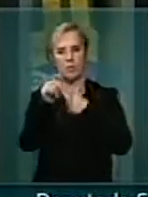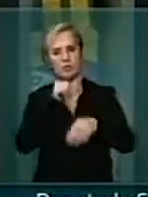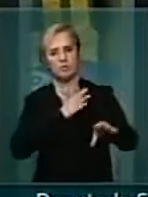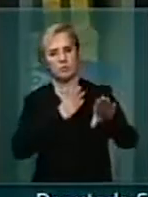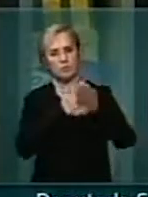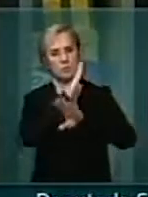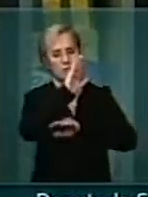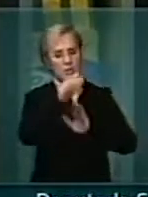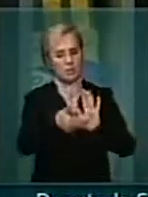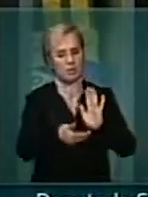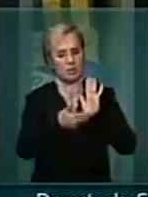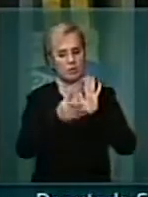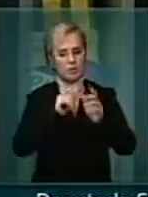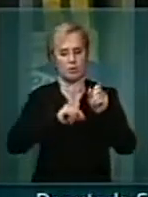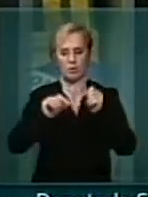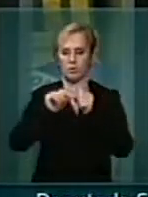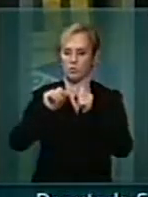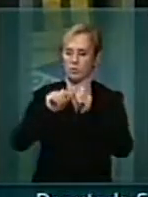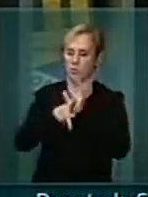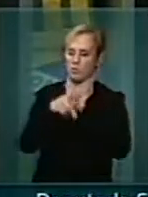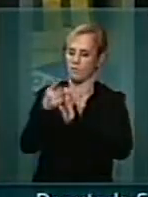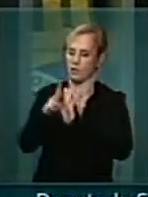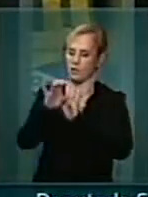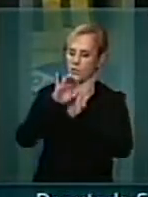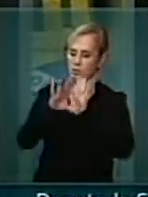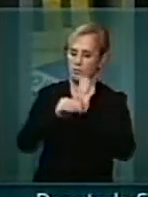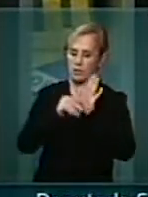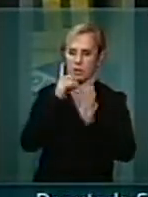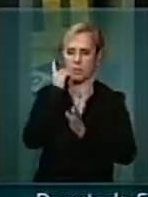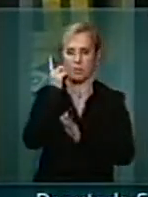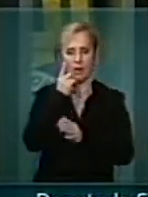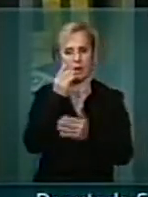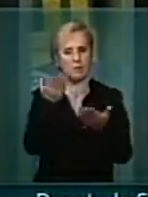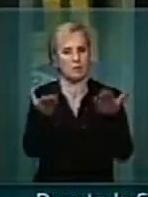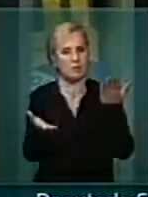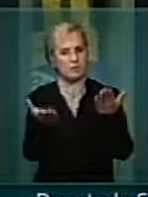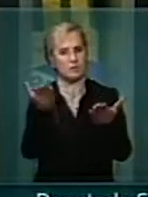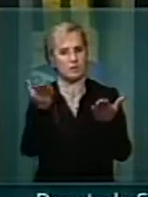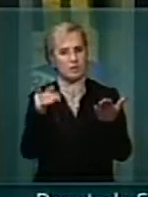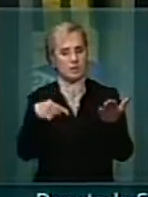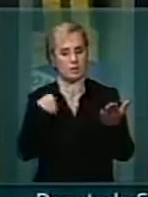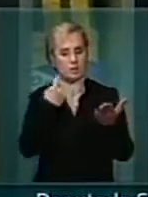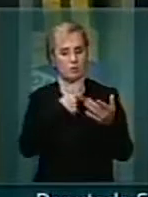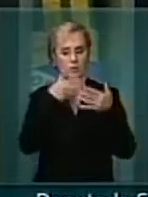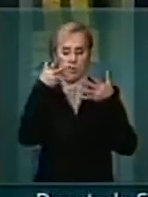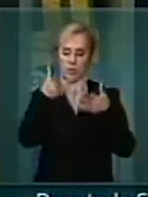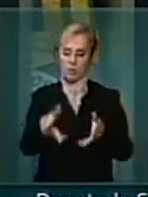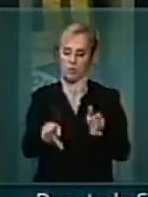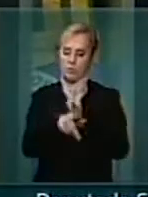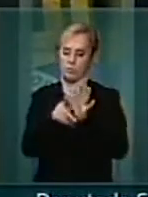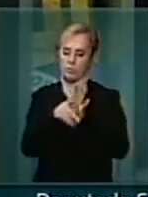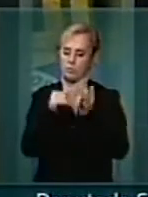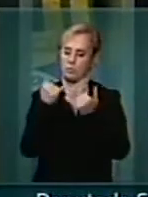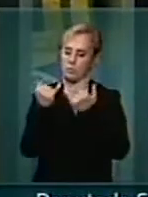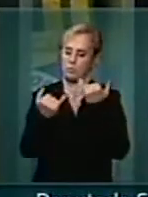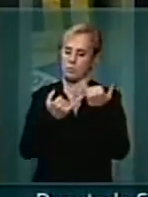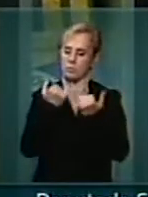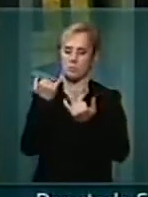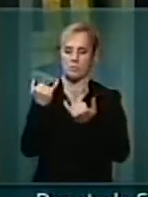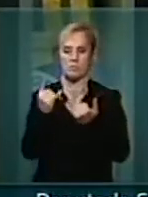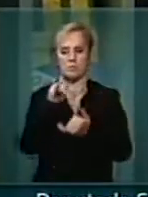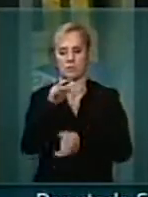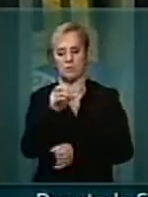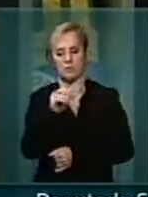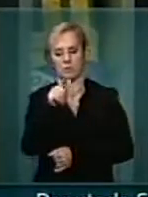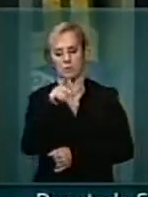parlamento e o que se executa de emendas parlamentares. Enquanto nós fazermos parte desse jogo, eu digo nós, um parlamento como